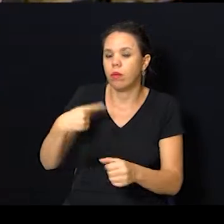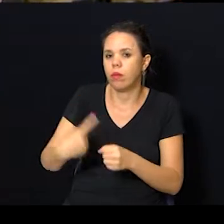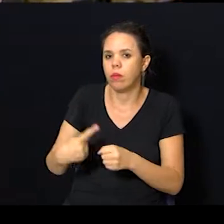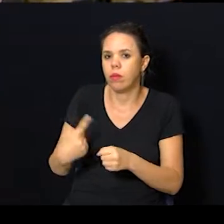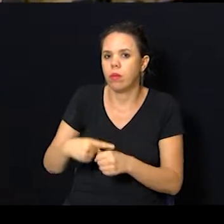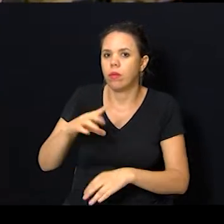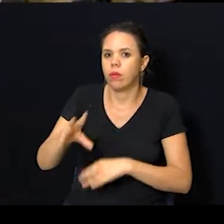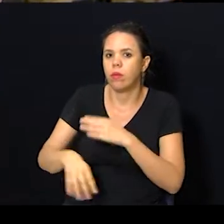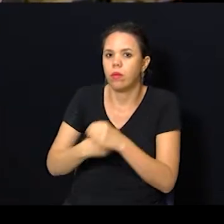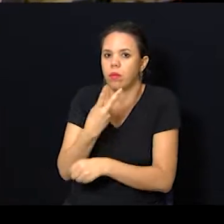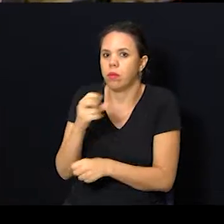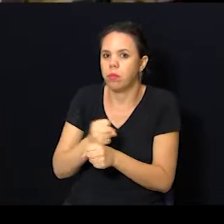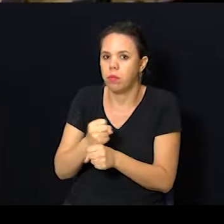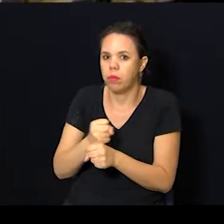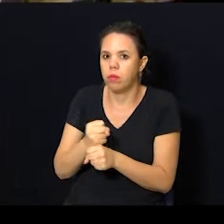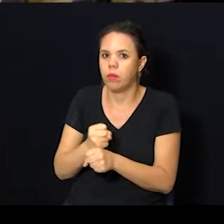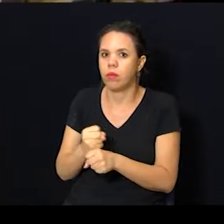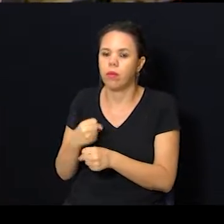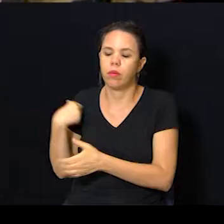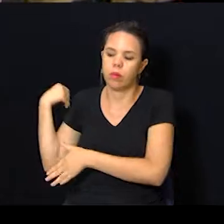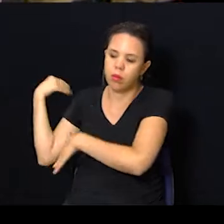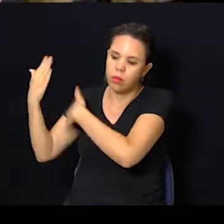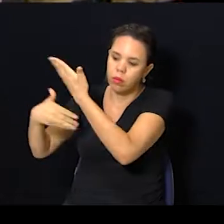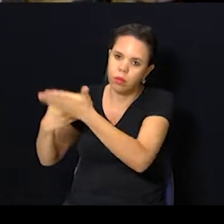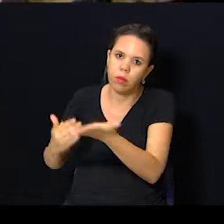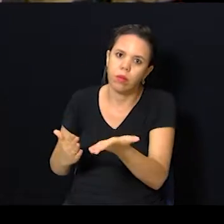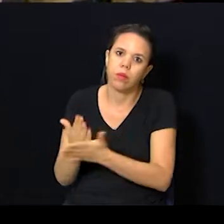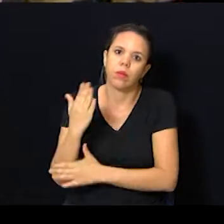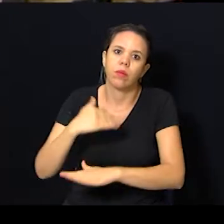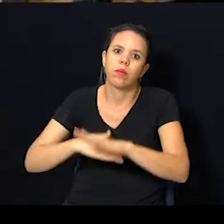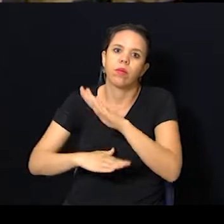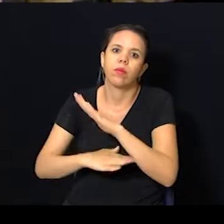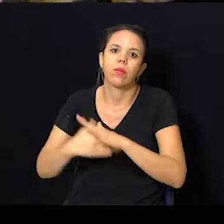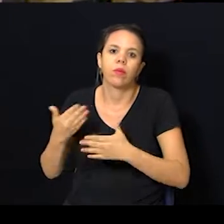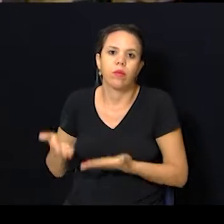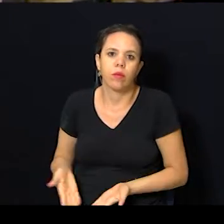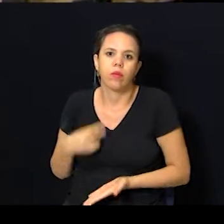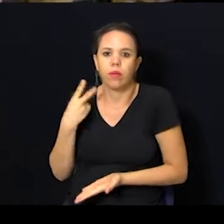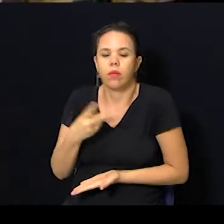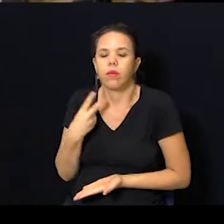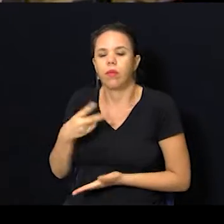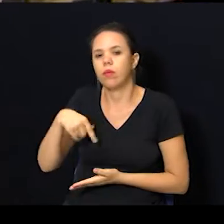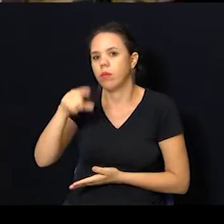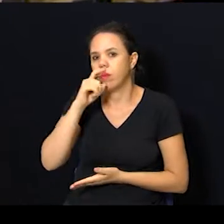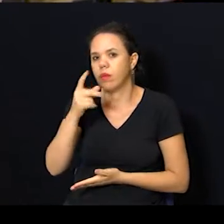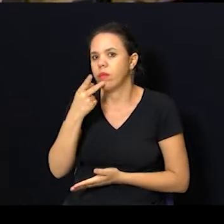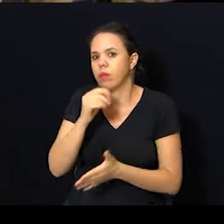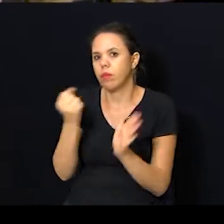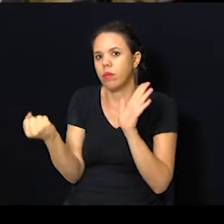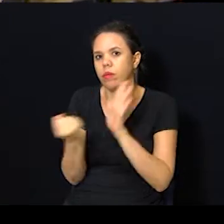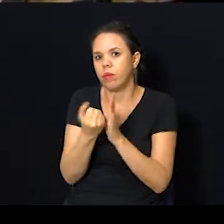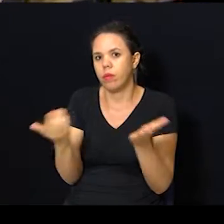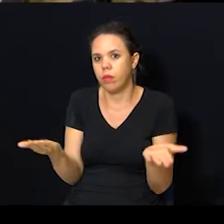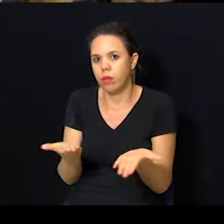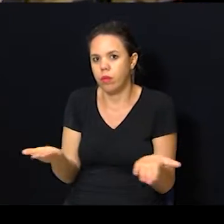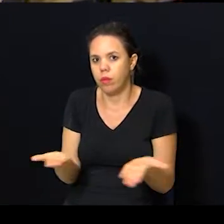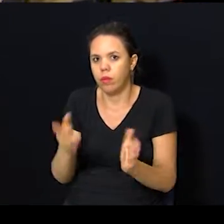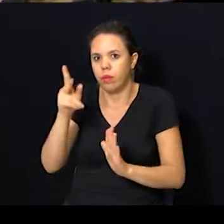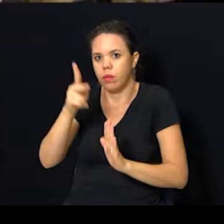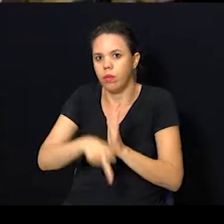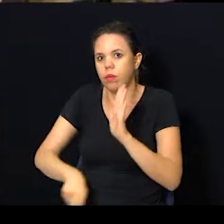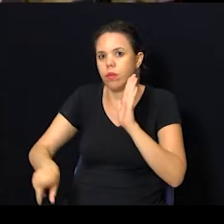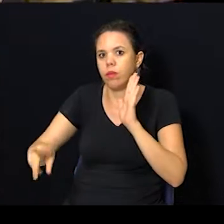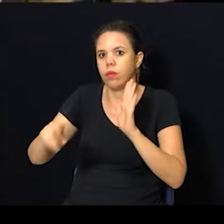graças a uma lei municipal que já completa 20 anos desde sua aprovação aqui na casa. O que o vereador Zé Carlos